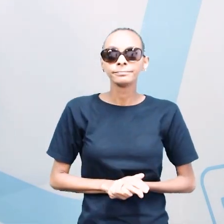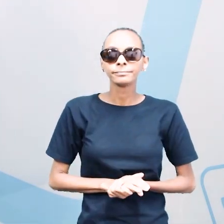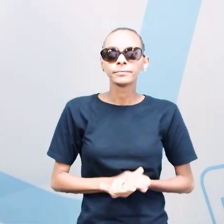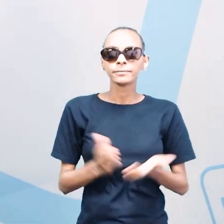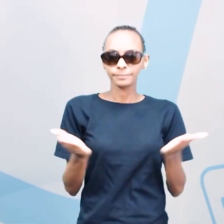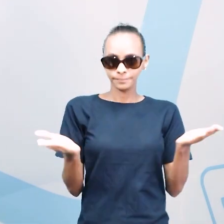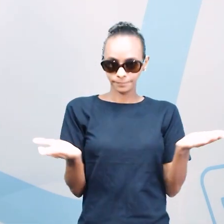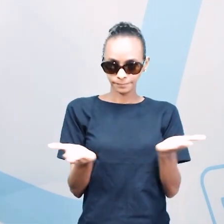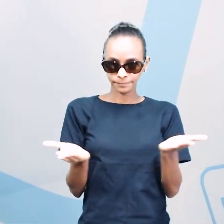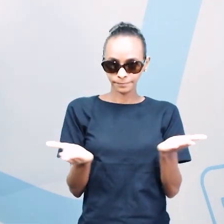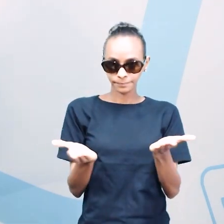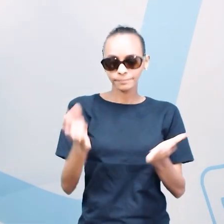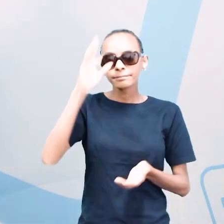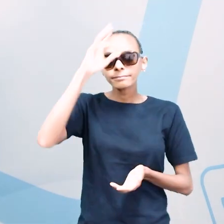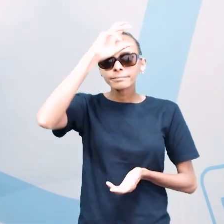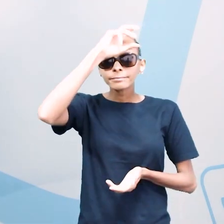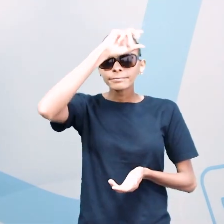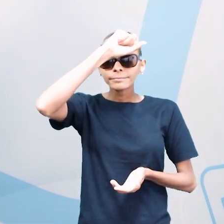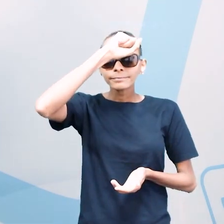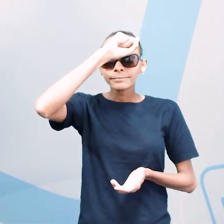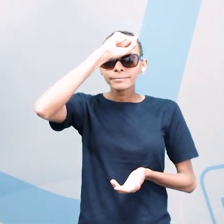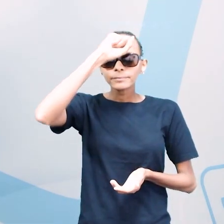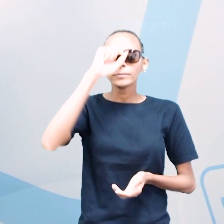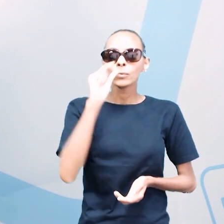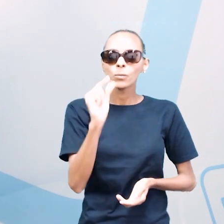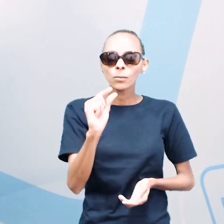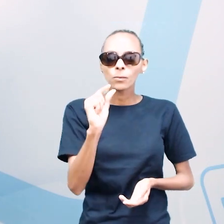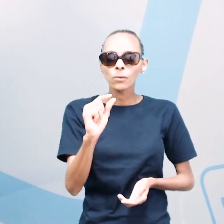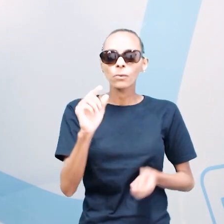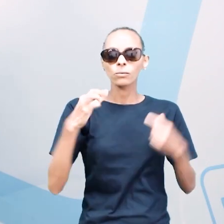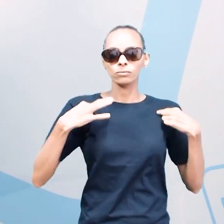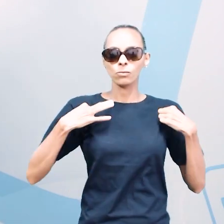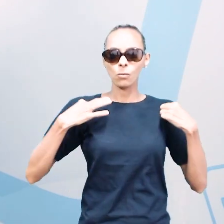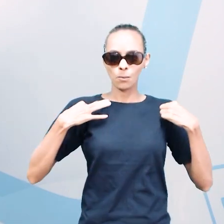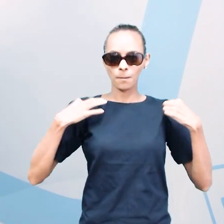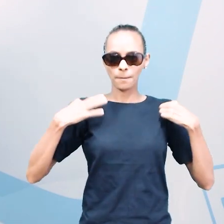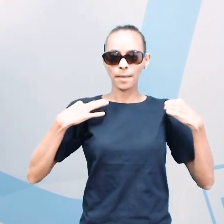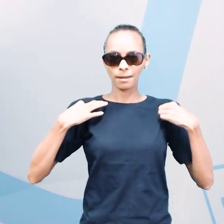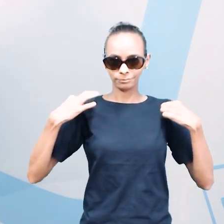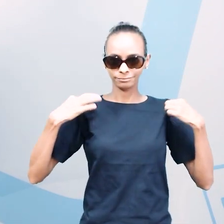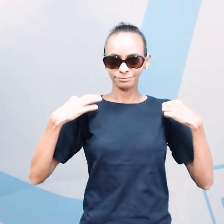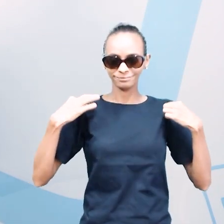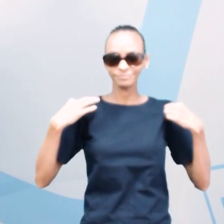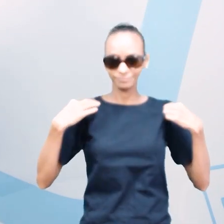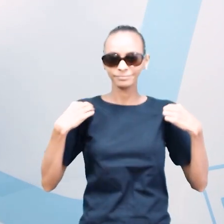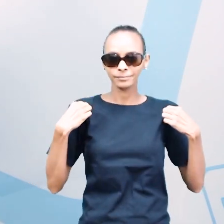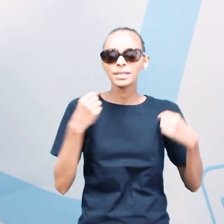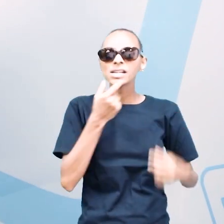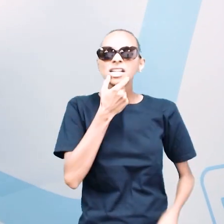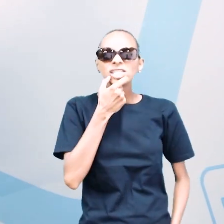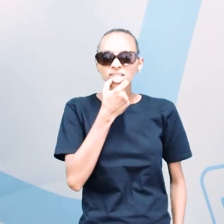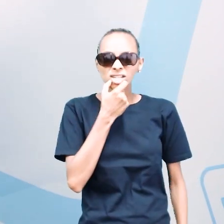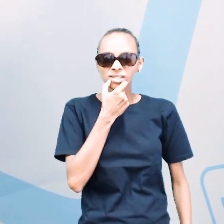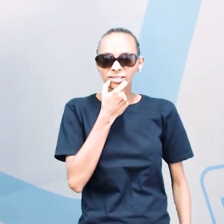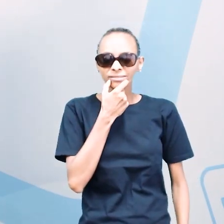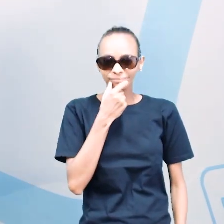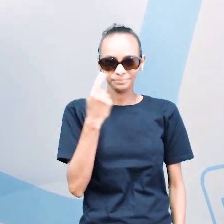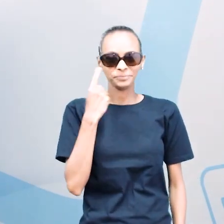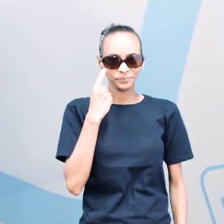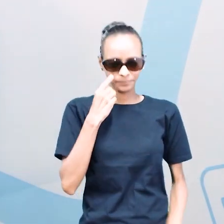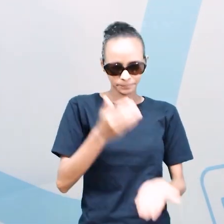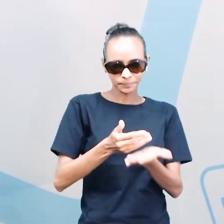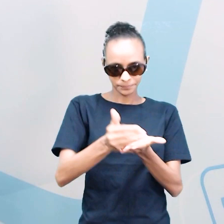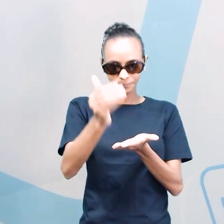hoje nós vamos aprender um pouco sobre roupas, Cloves, em inglês. Vamos começar?